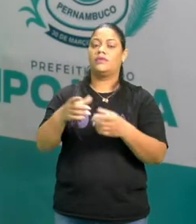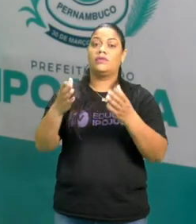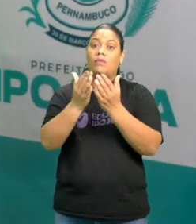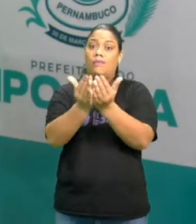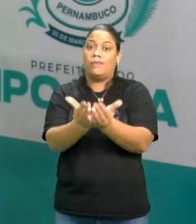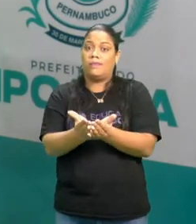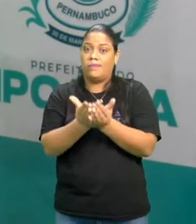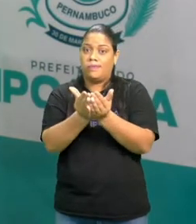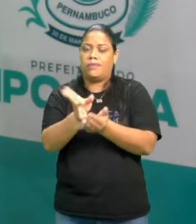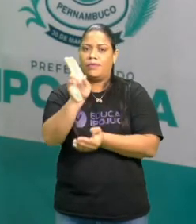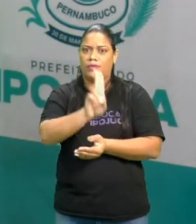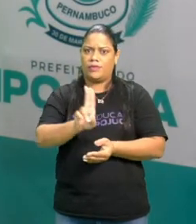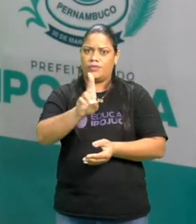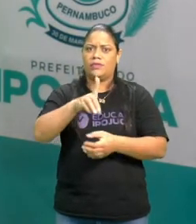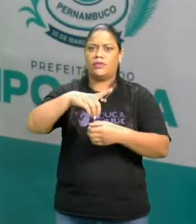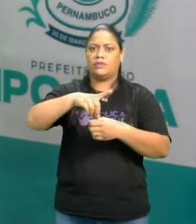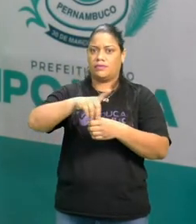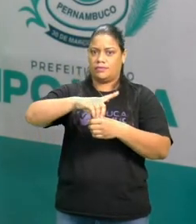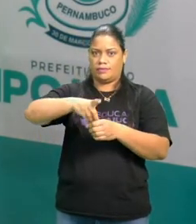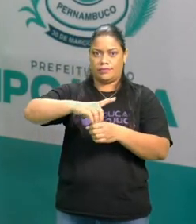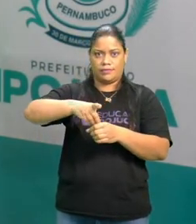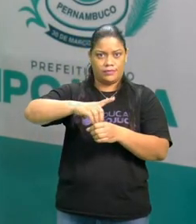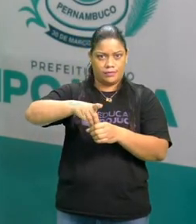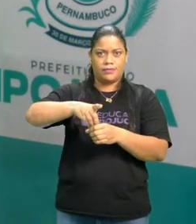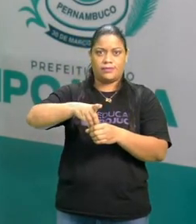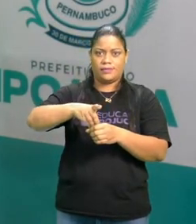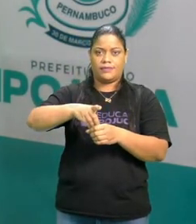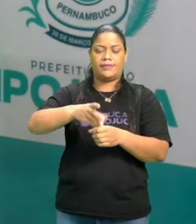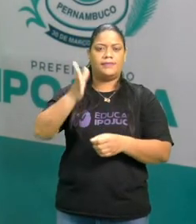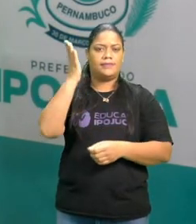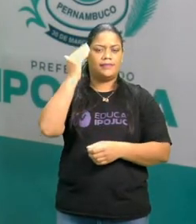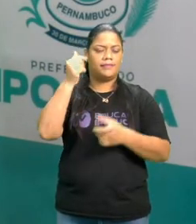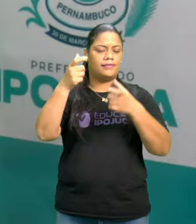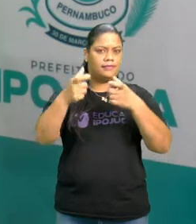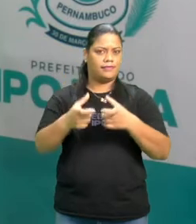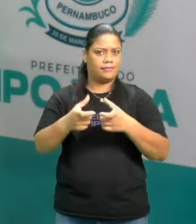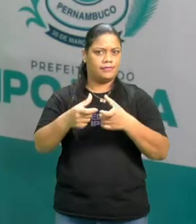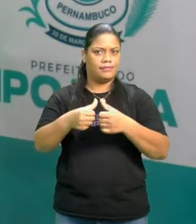navegações utilizam a bússola como forma de orientação.